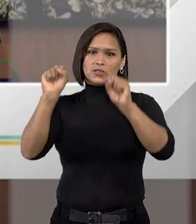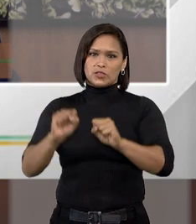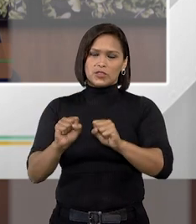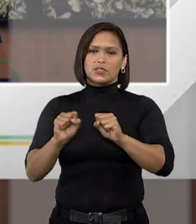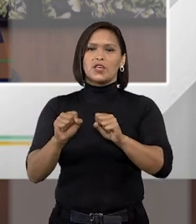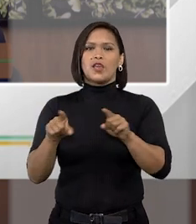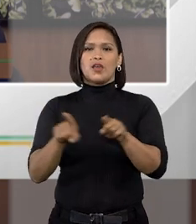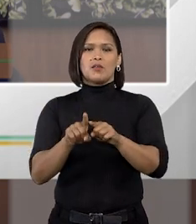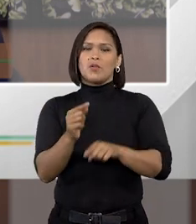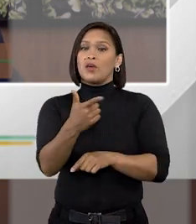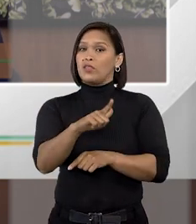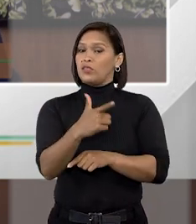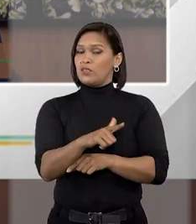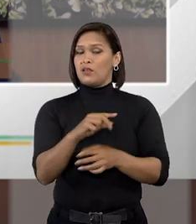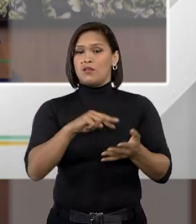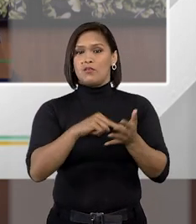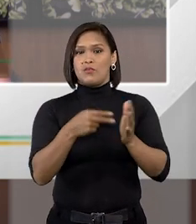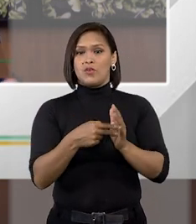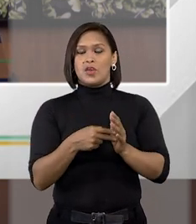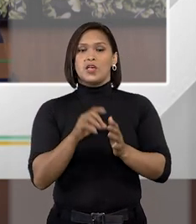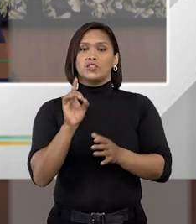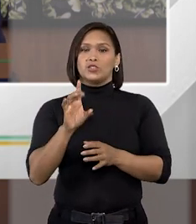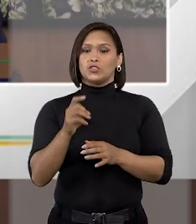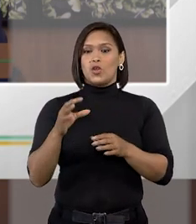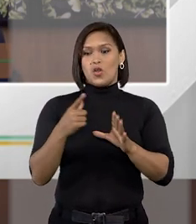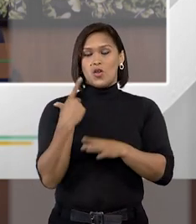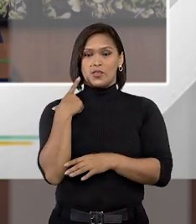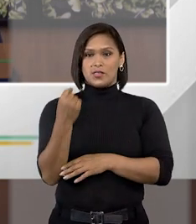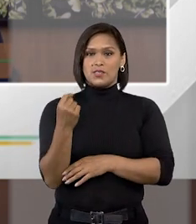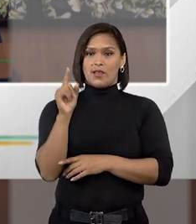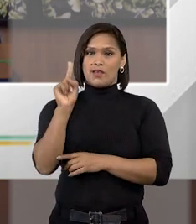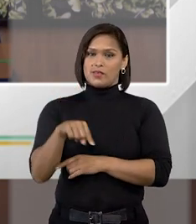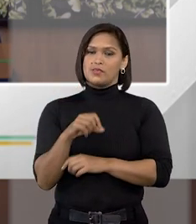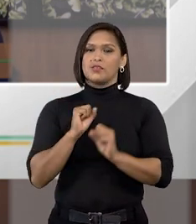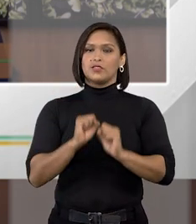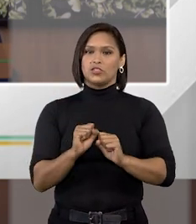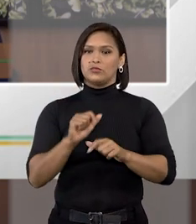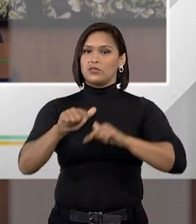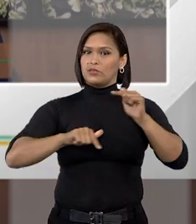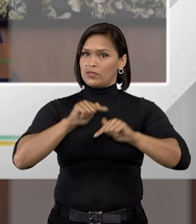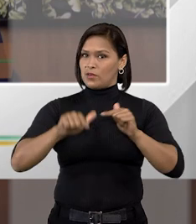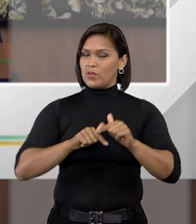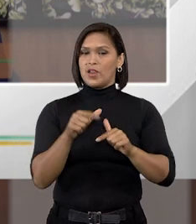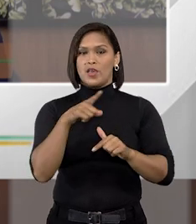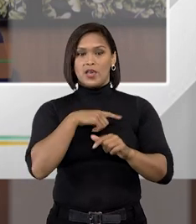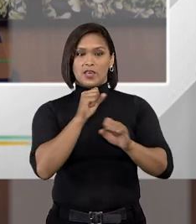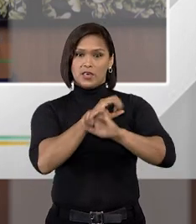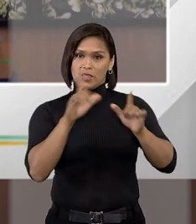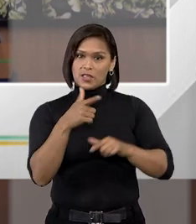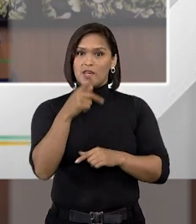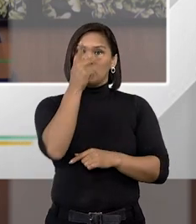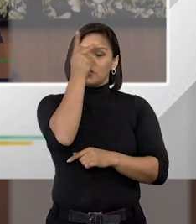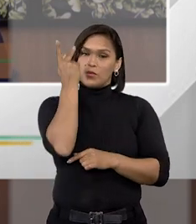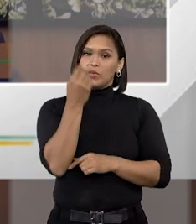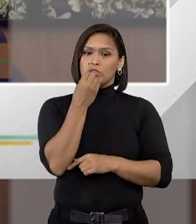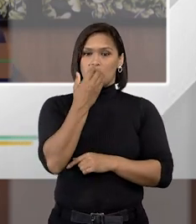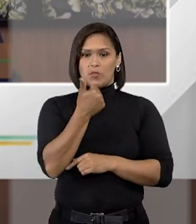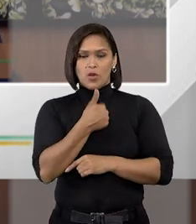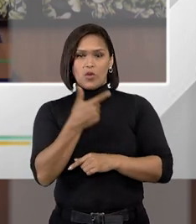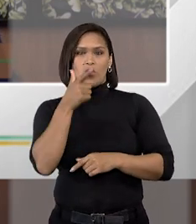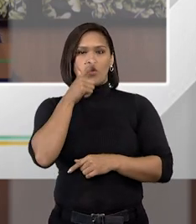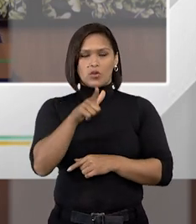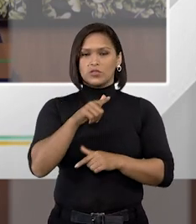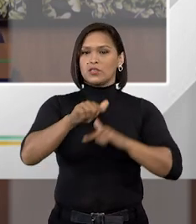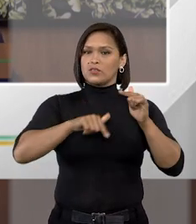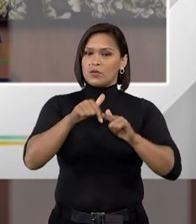dos estabelecimentos penitenciários de dia, não, ele só sai se ele tiver um emprego. E claro, se uma pessoa é bem de vida, consegue um